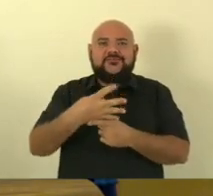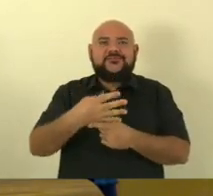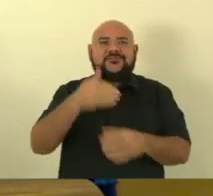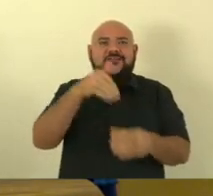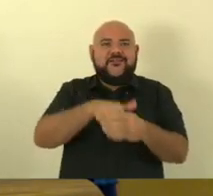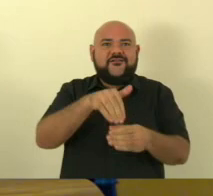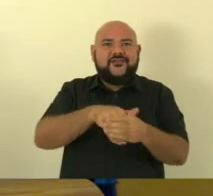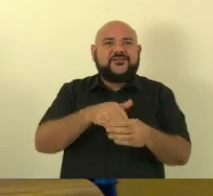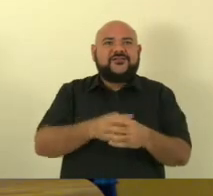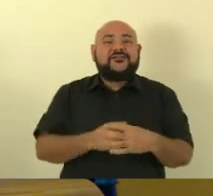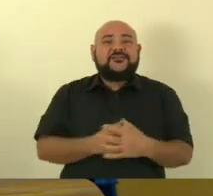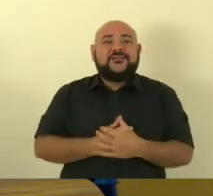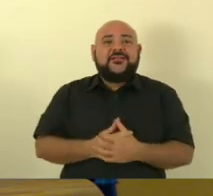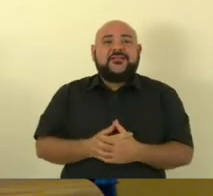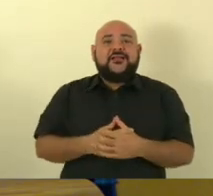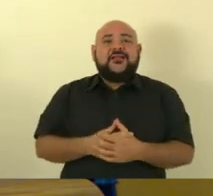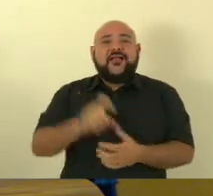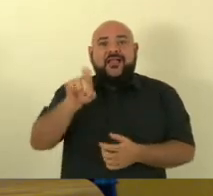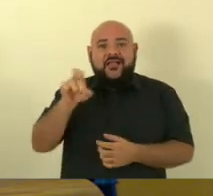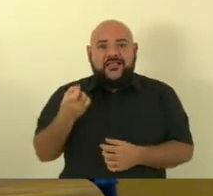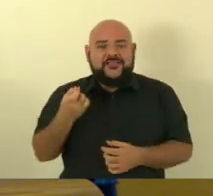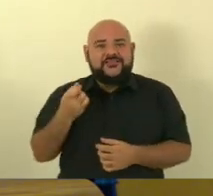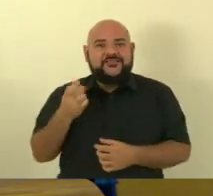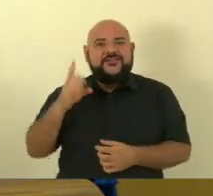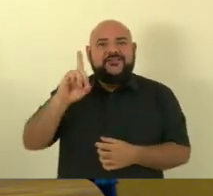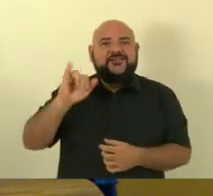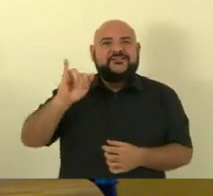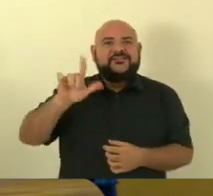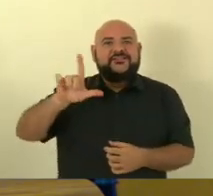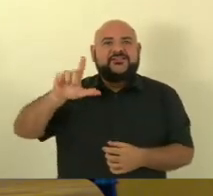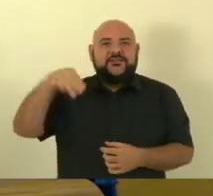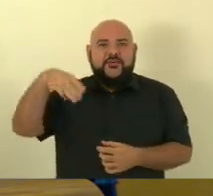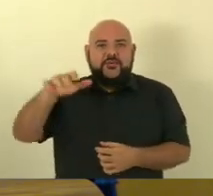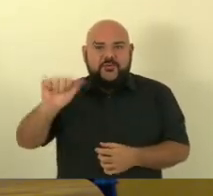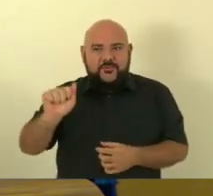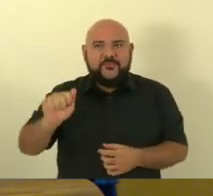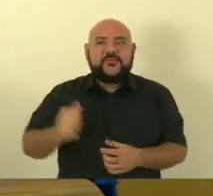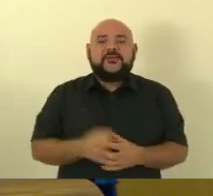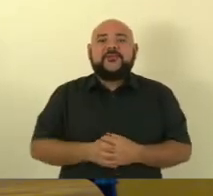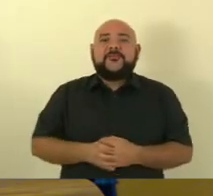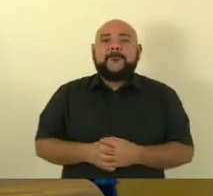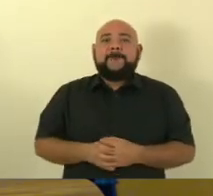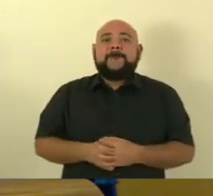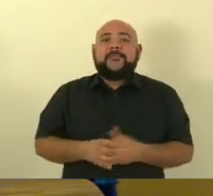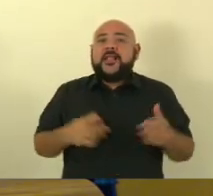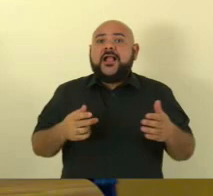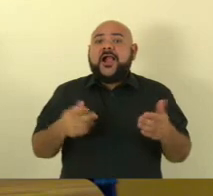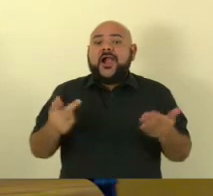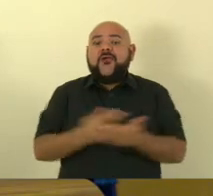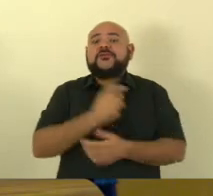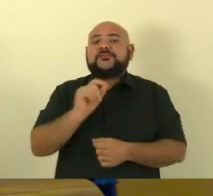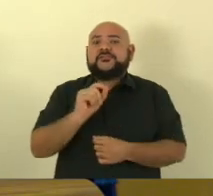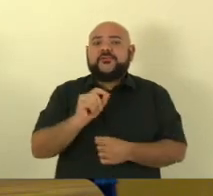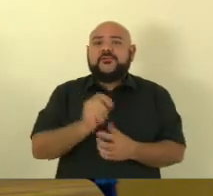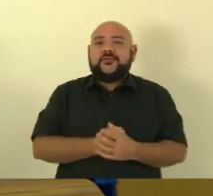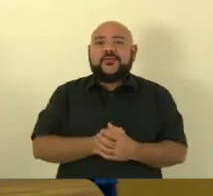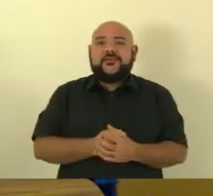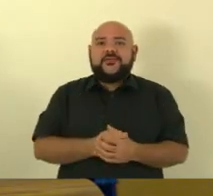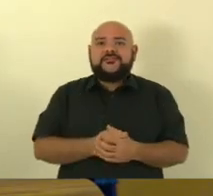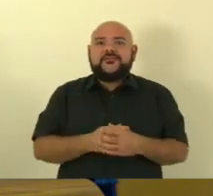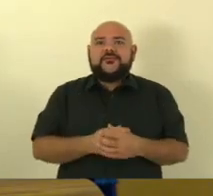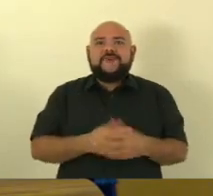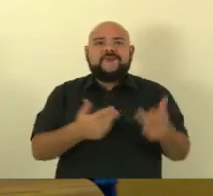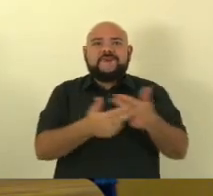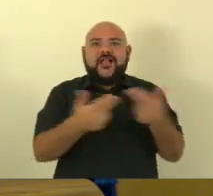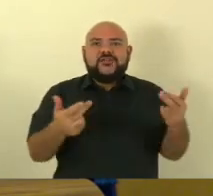ex-presidente Dilma que quebrou o Brasil em um período de abundância mundial naquele momento então eu